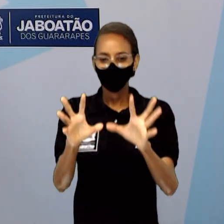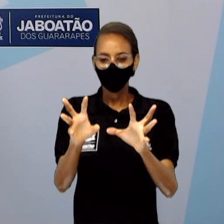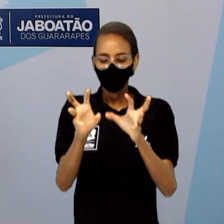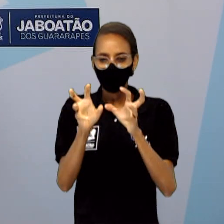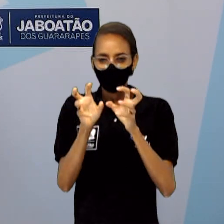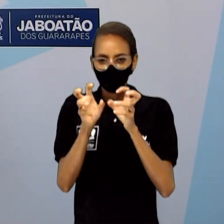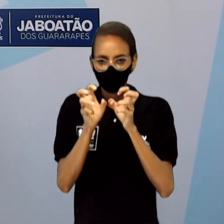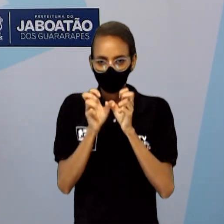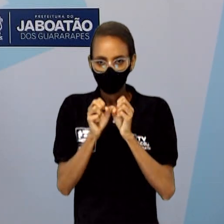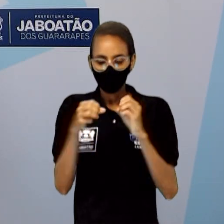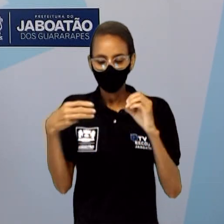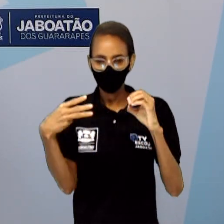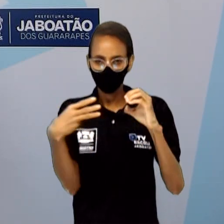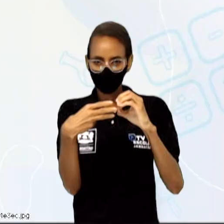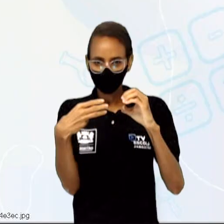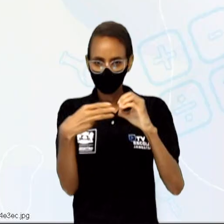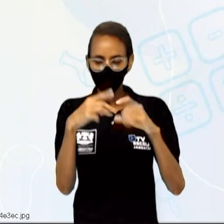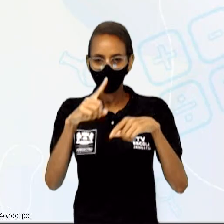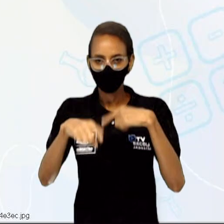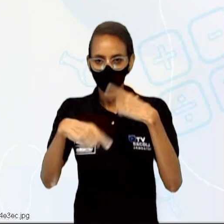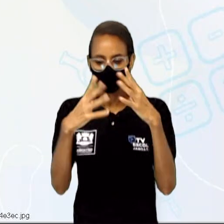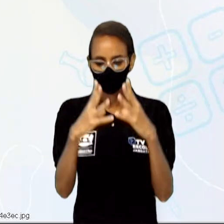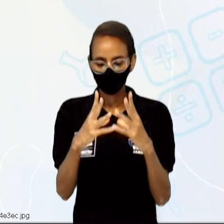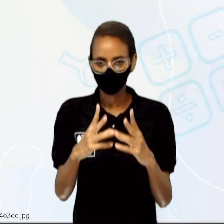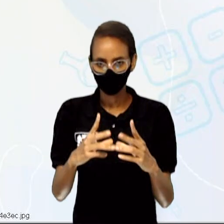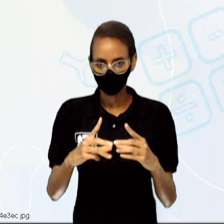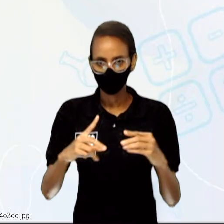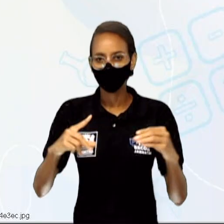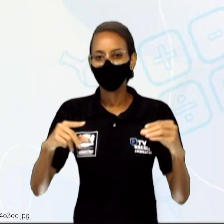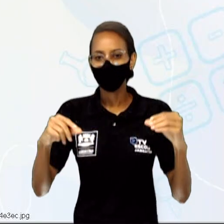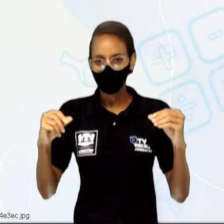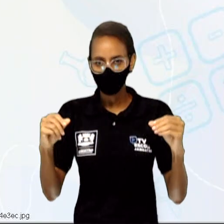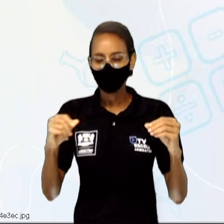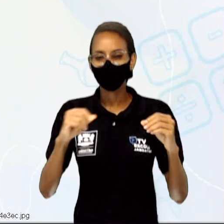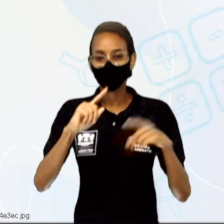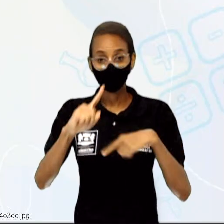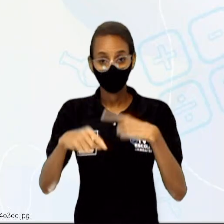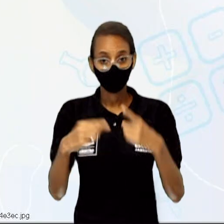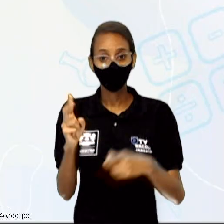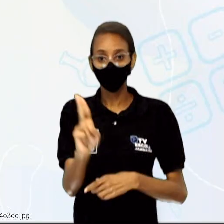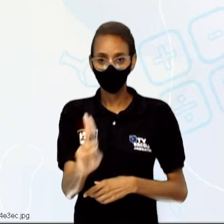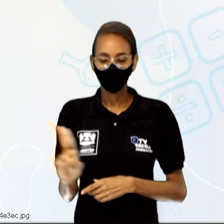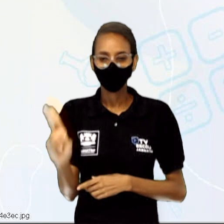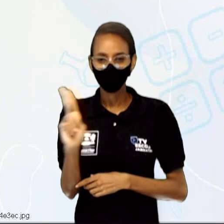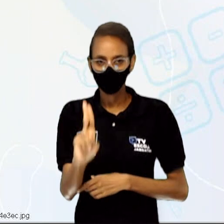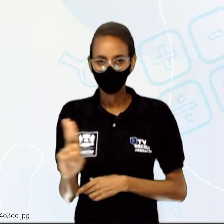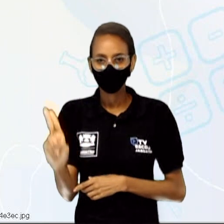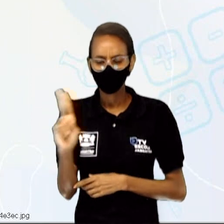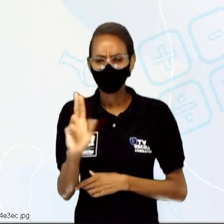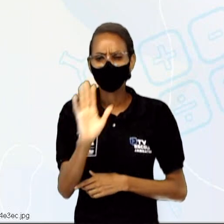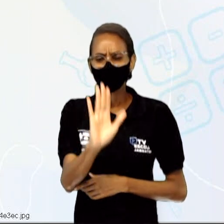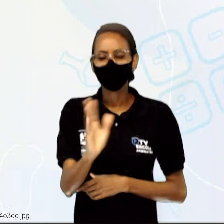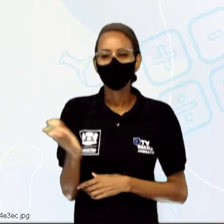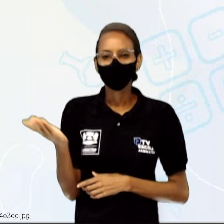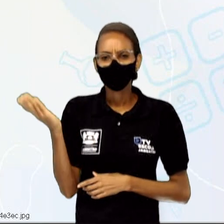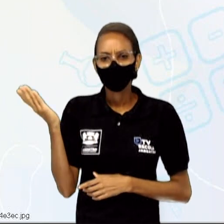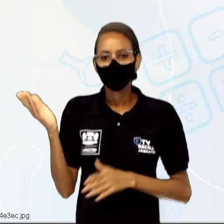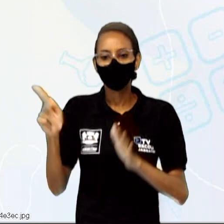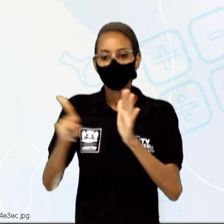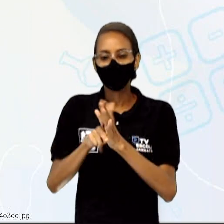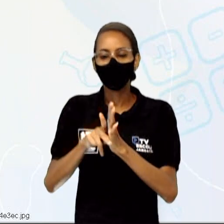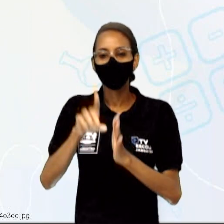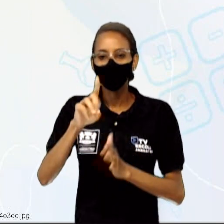pela célula vão ser digeridas, degradadas, para que o seu material seja utilizado. Mas o lisossomo está presente apenas em células